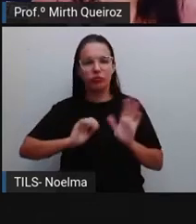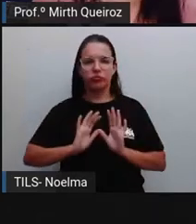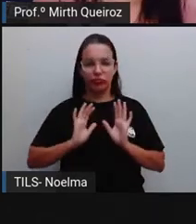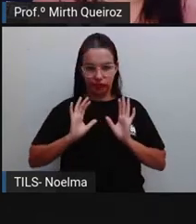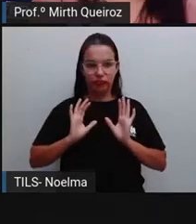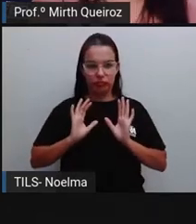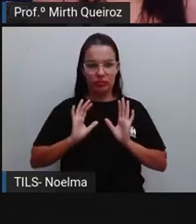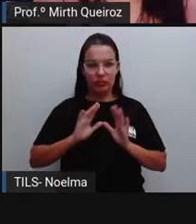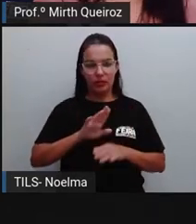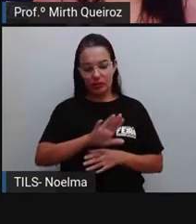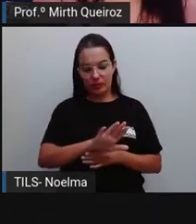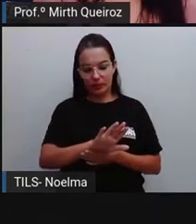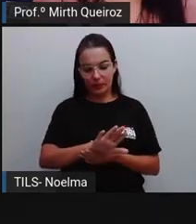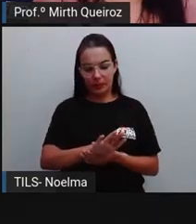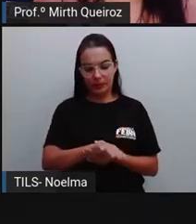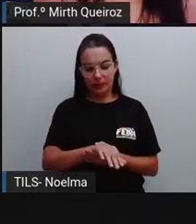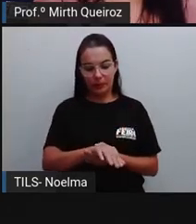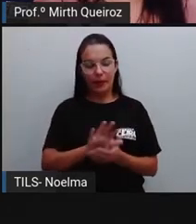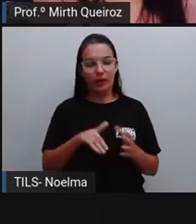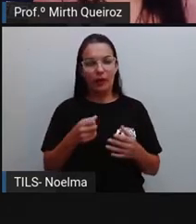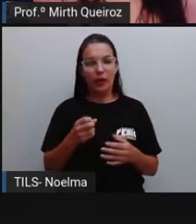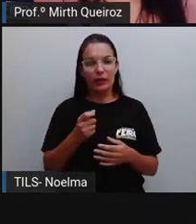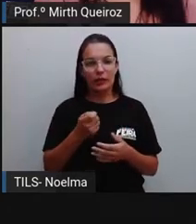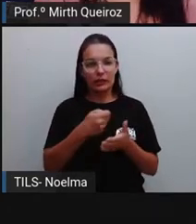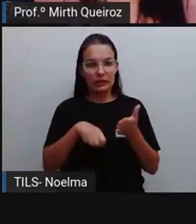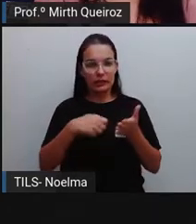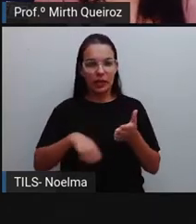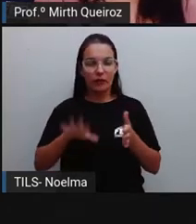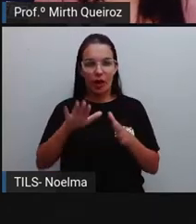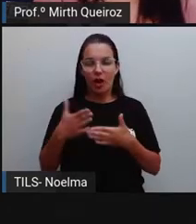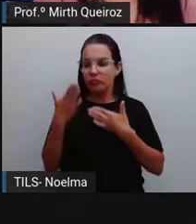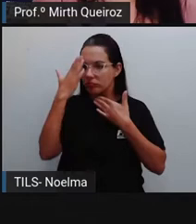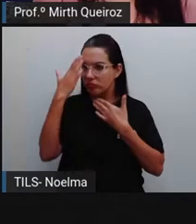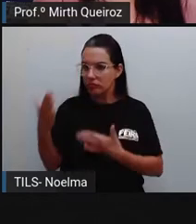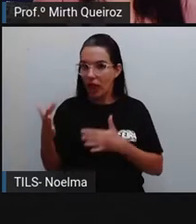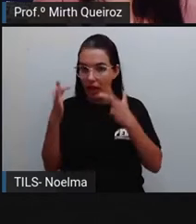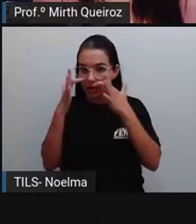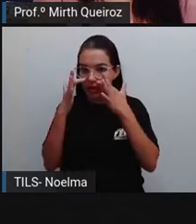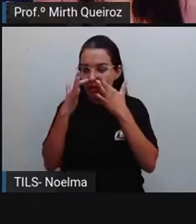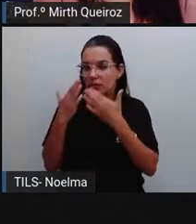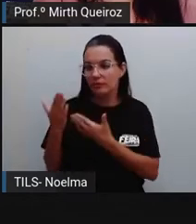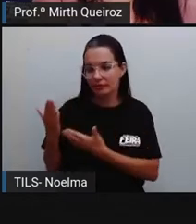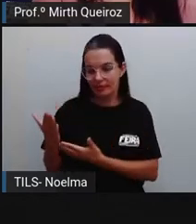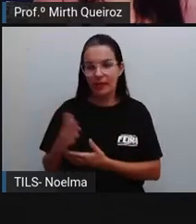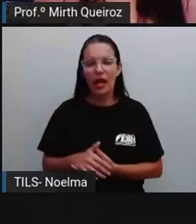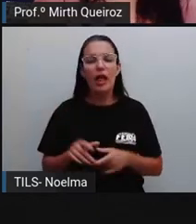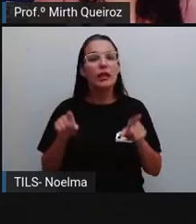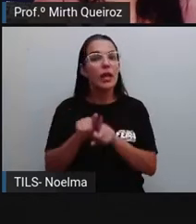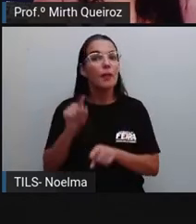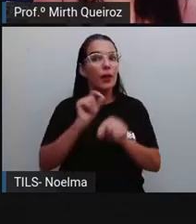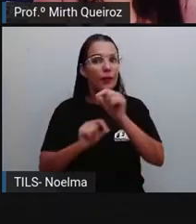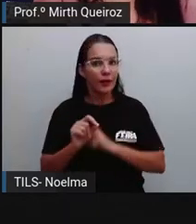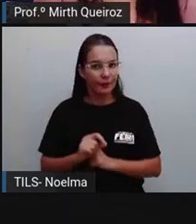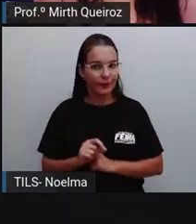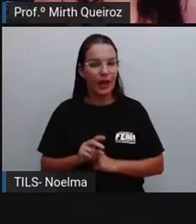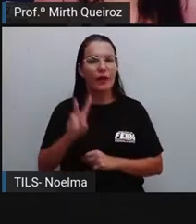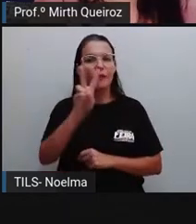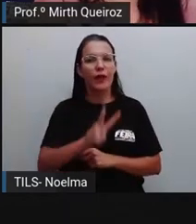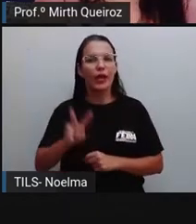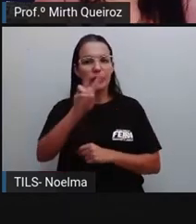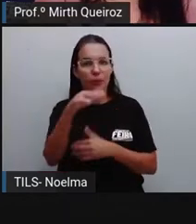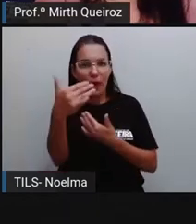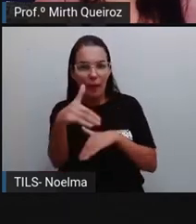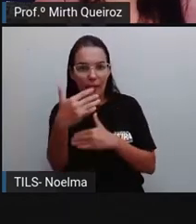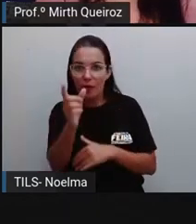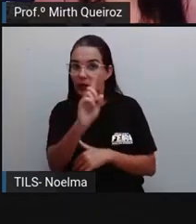daquela pessoa que escreveu a carta. É bom lembrar que nos vestibulares, normalmente, não é permitido